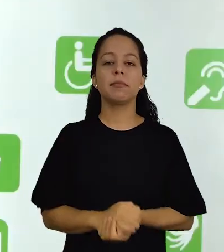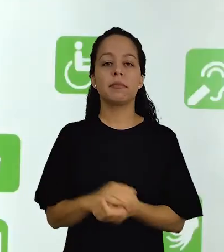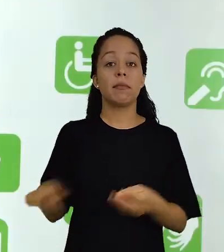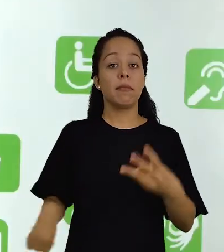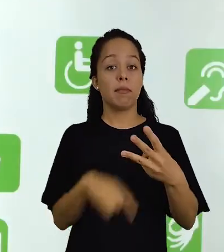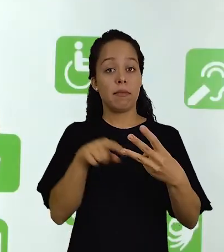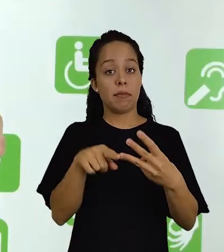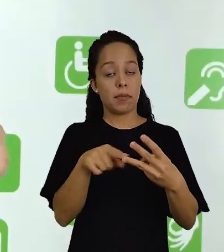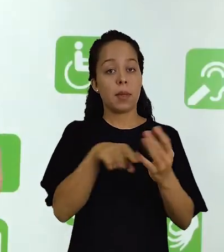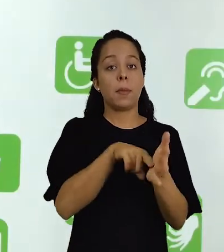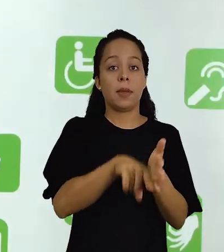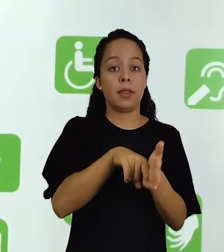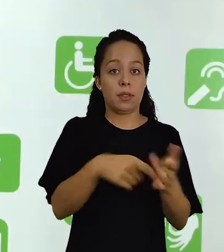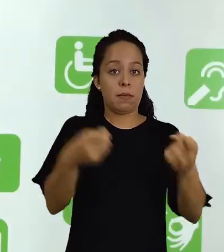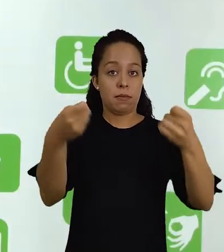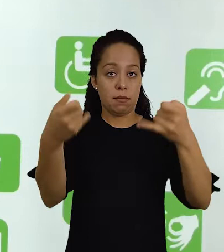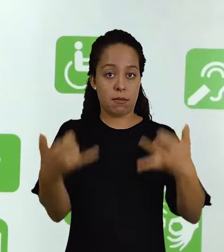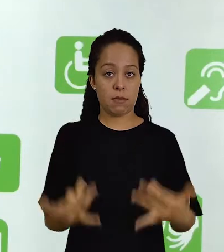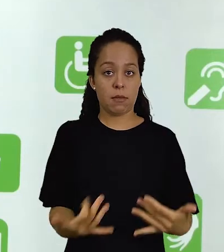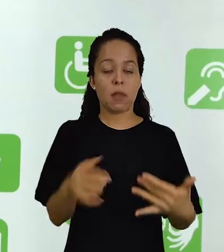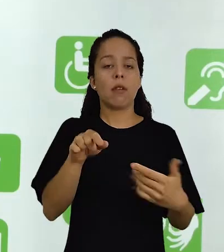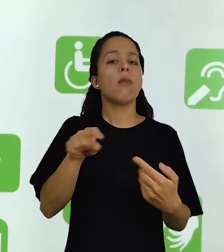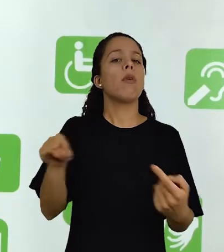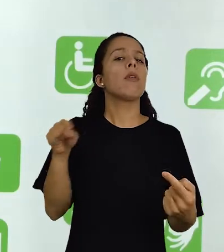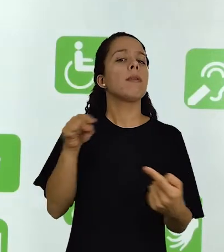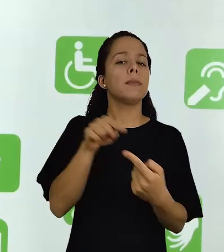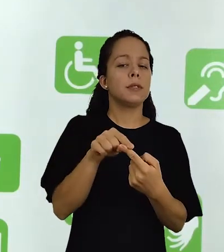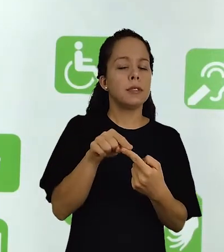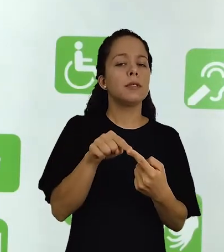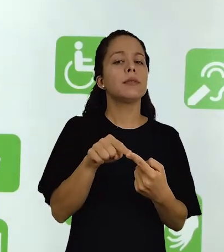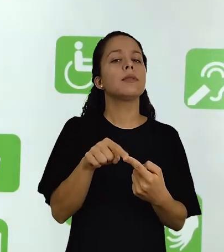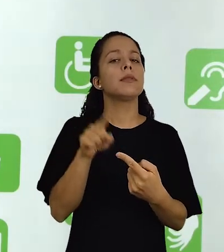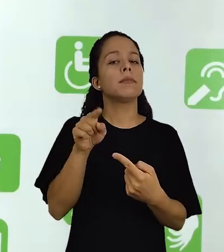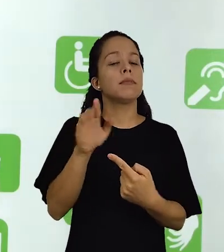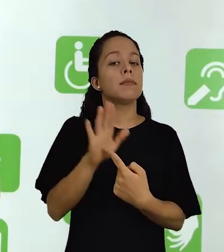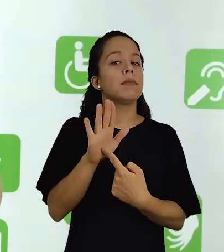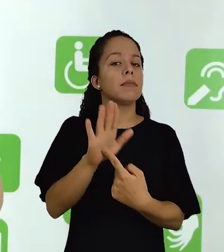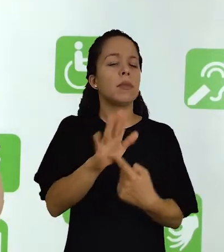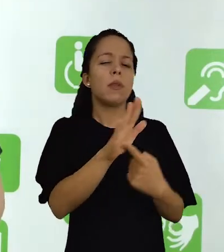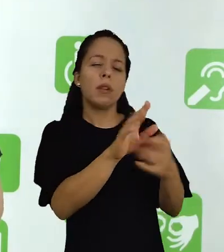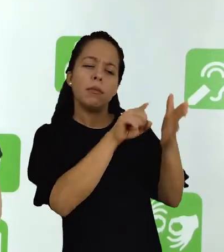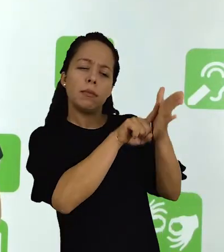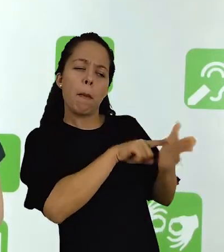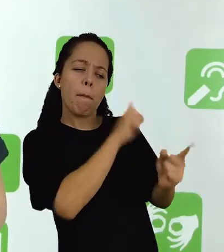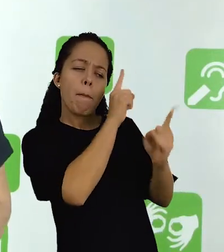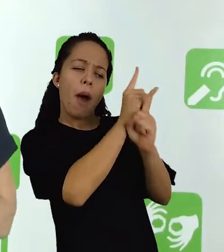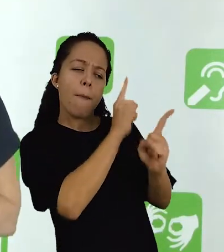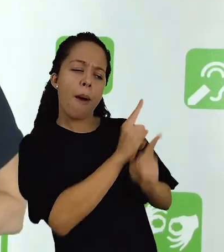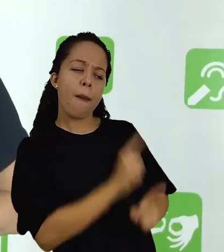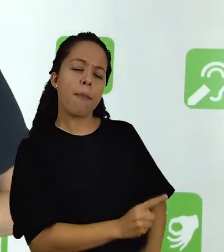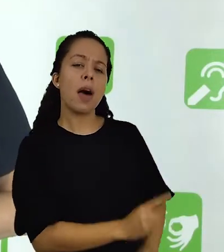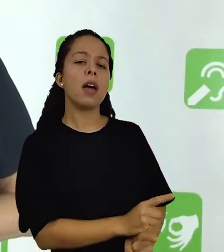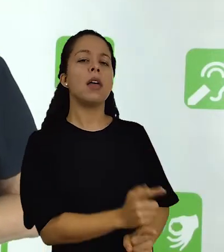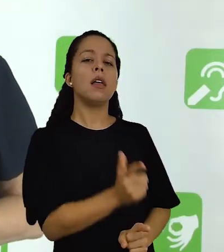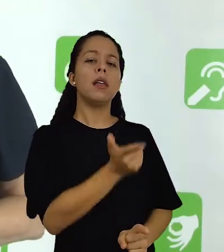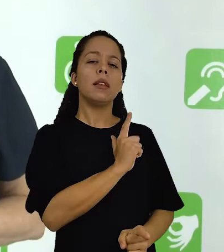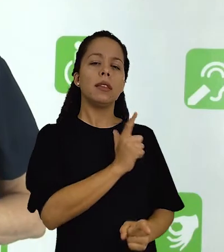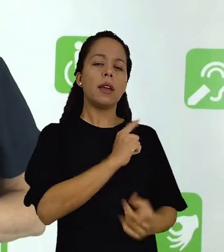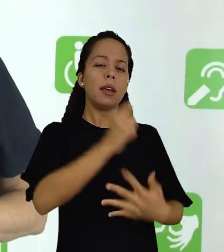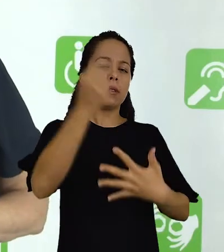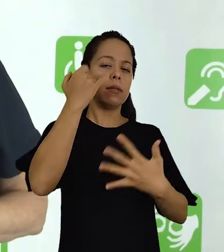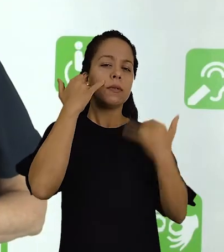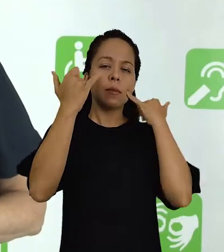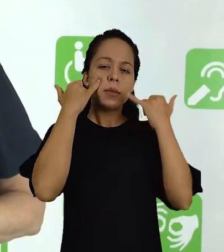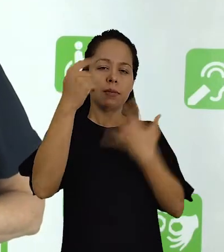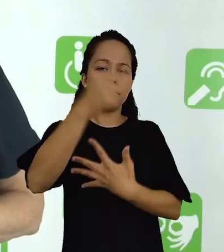Na pesquisa explicativa, o objetivo que se destaca é a identificação de fatores que determinam